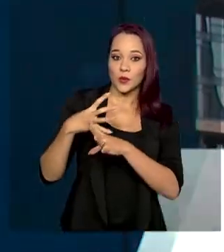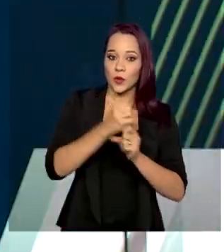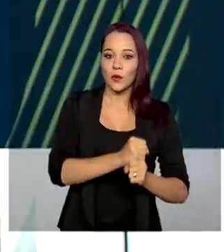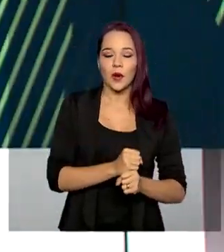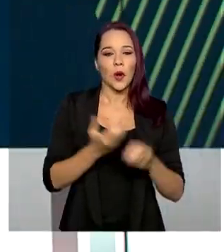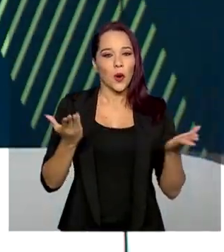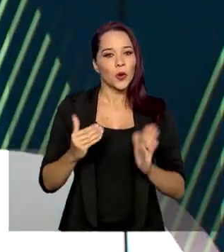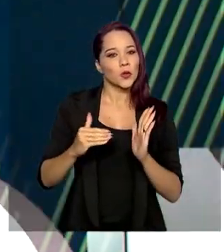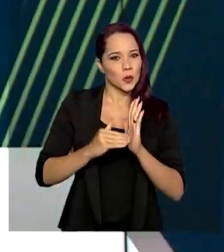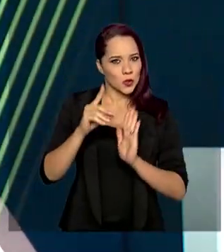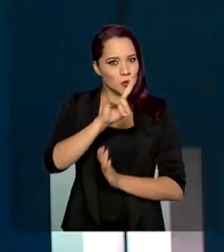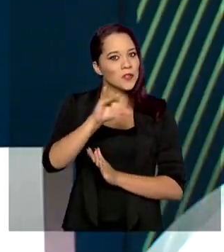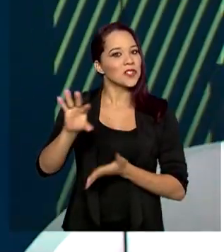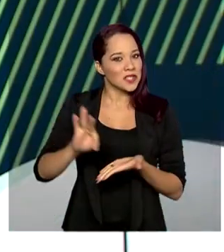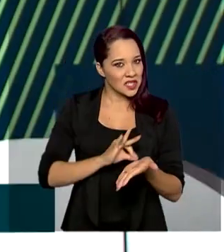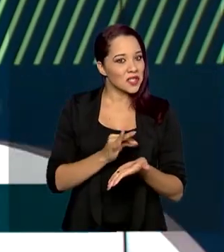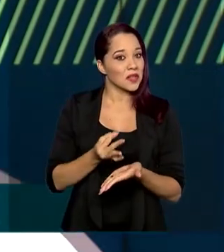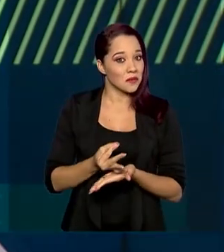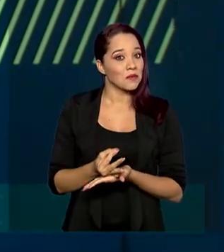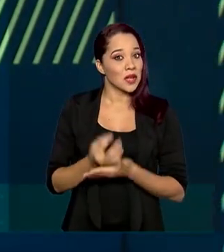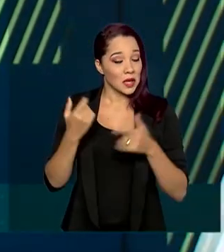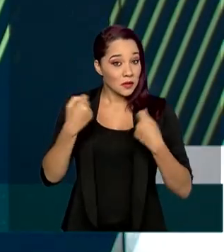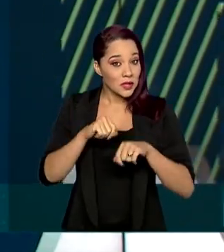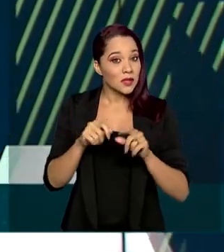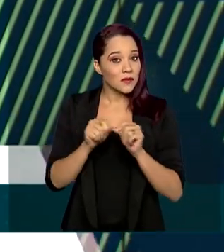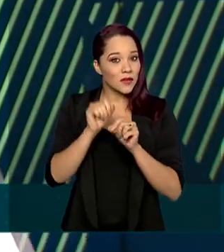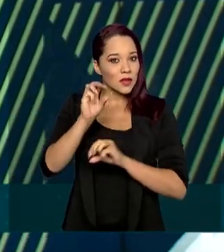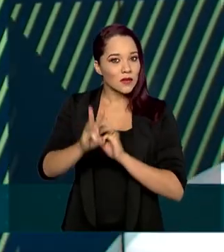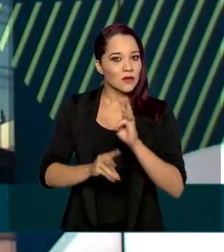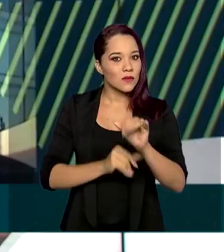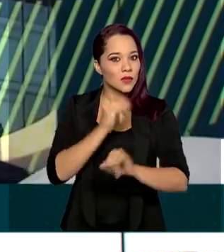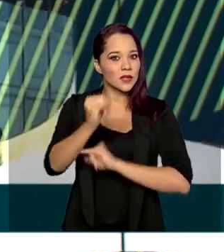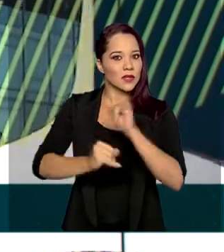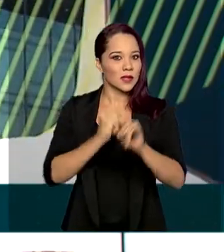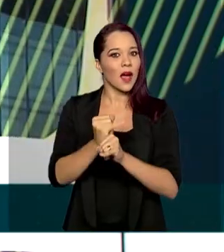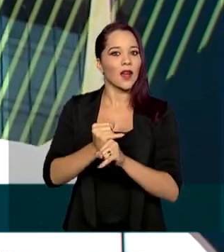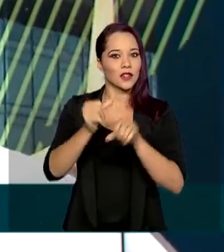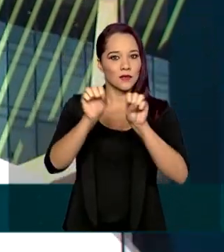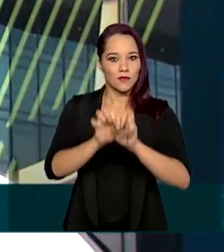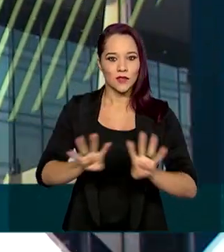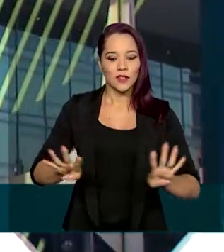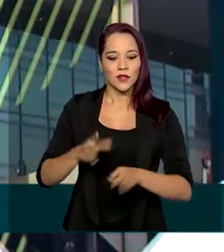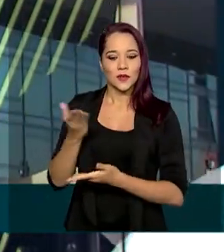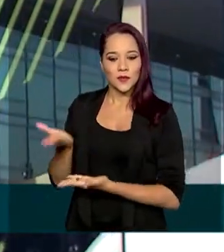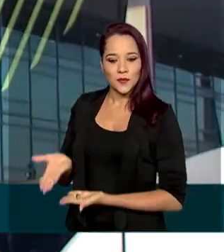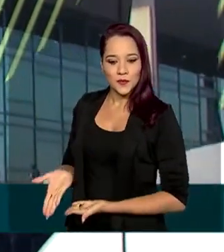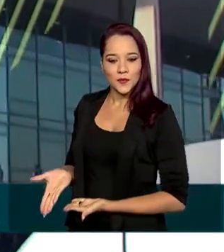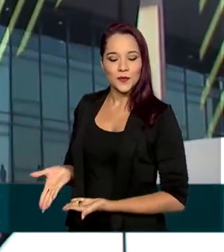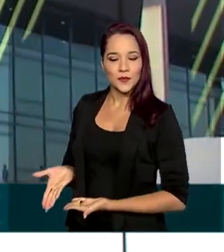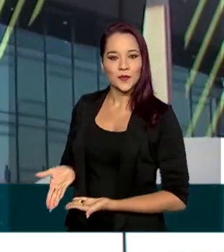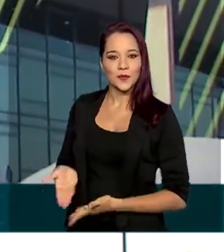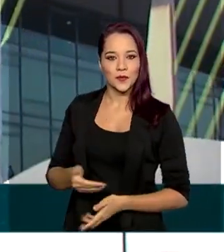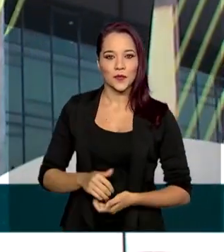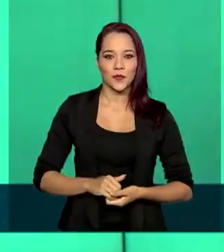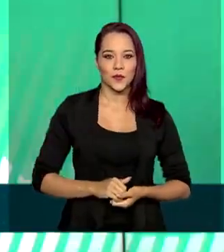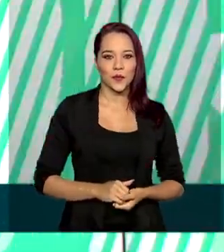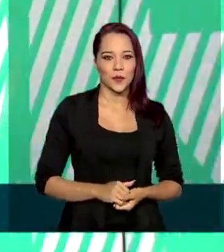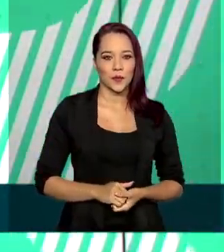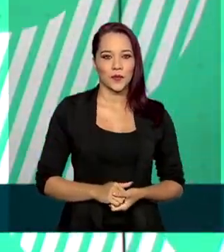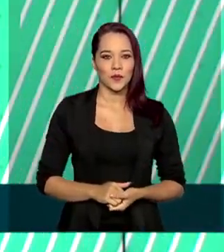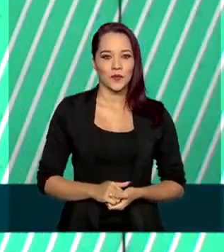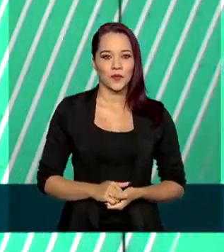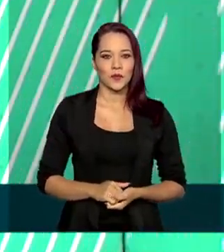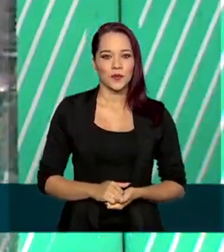é o último dia de inscrição, que deve ser feita no site do programa, em prouniportal.mec.gov